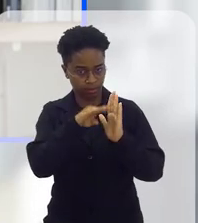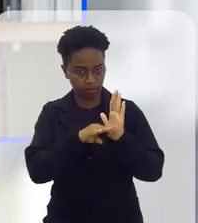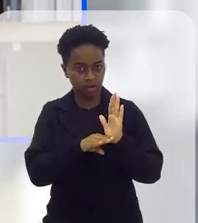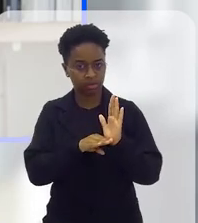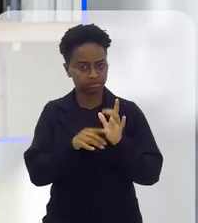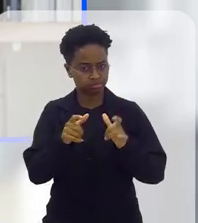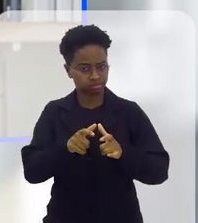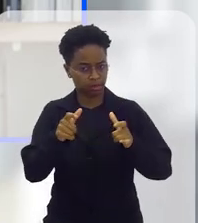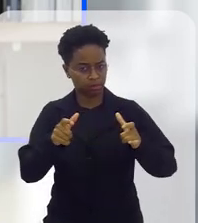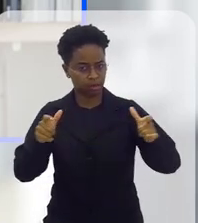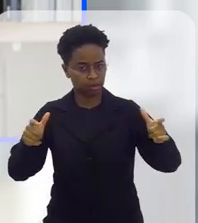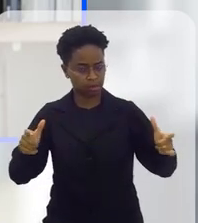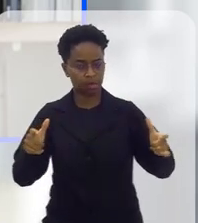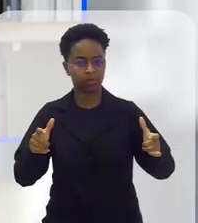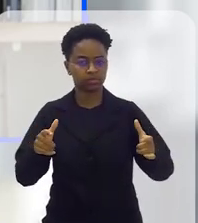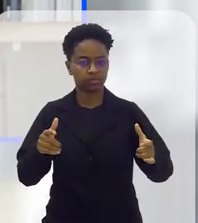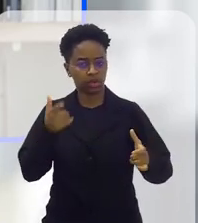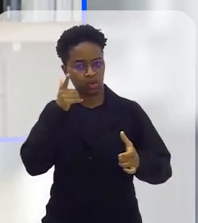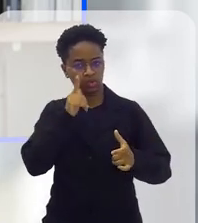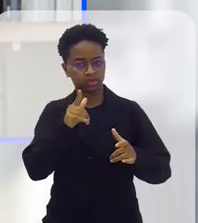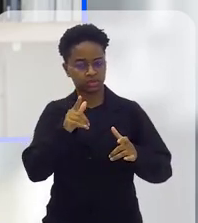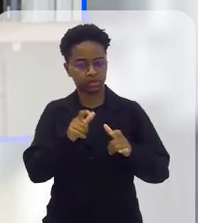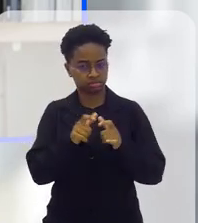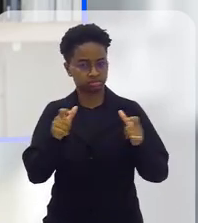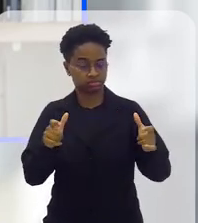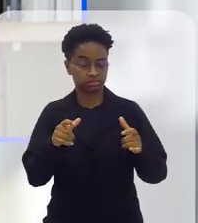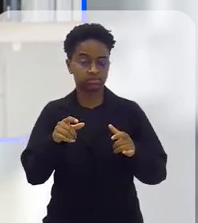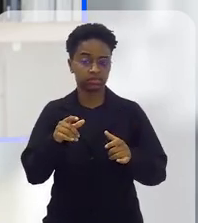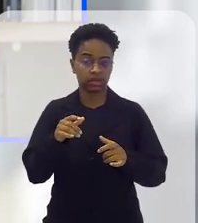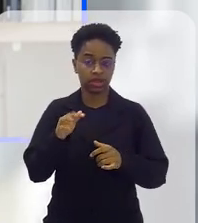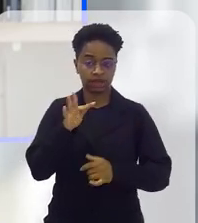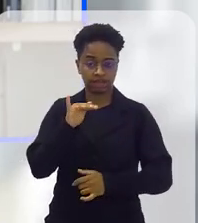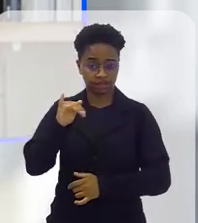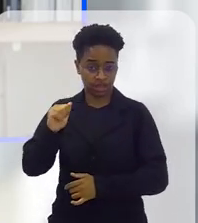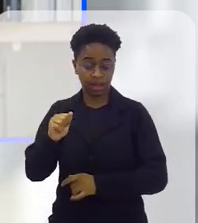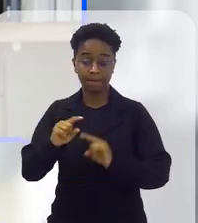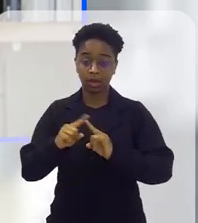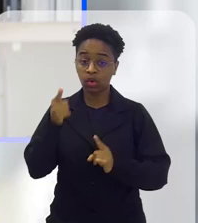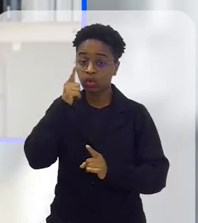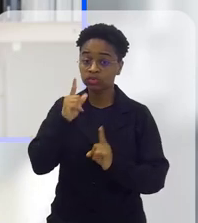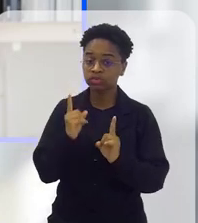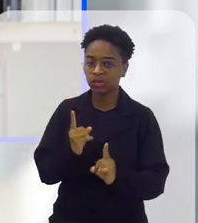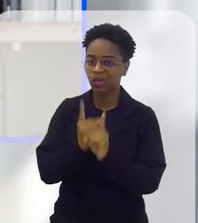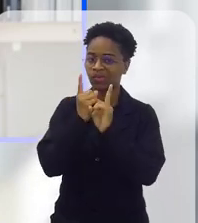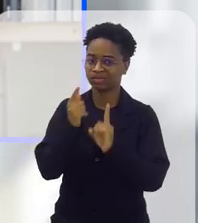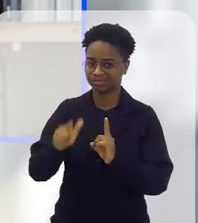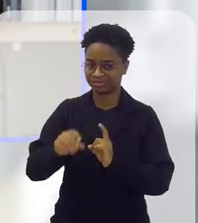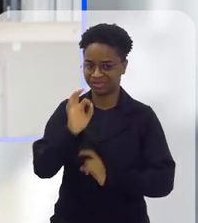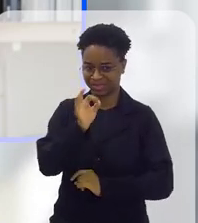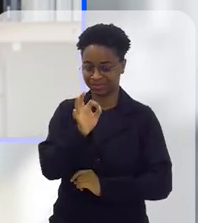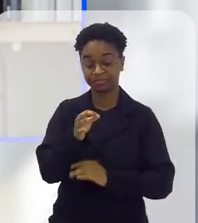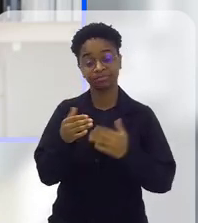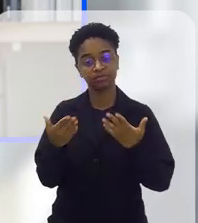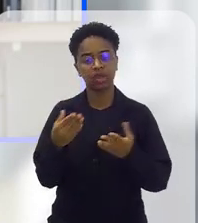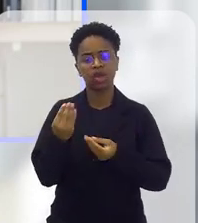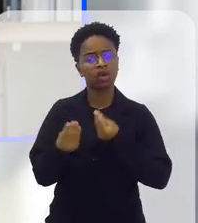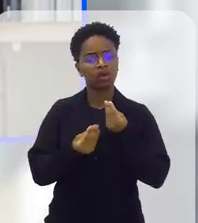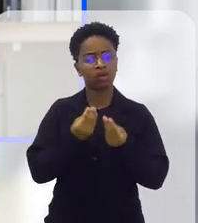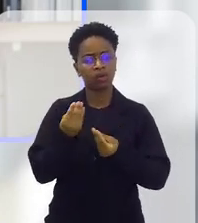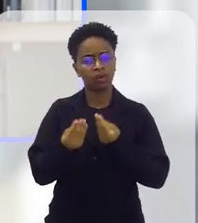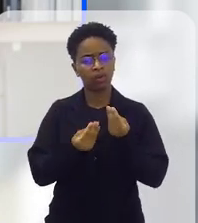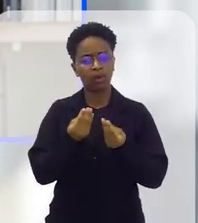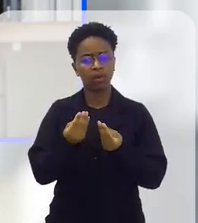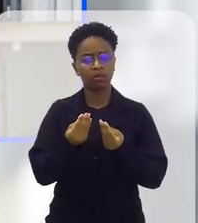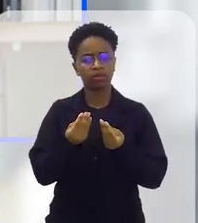programas crescentes, da Fundação para a Infância e Adolescência, eles foram resgatados. Então, como